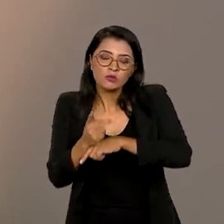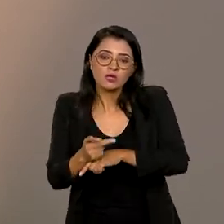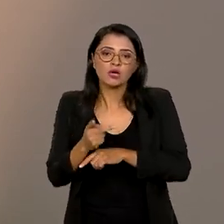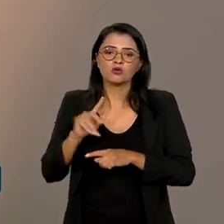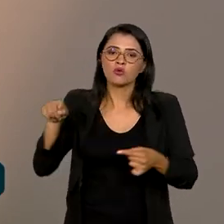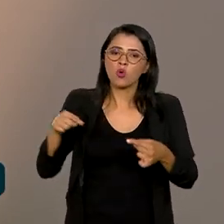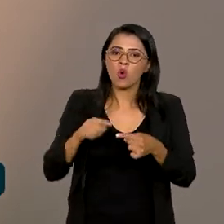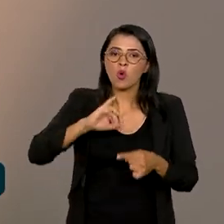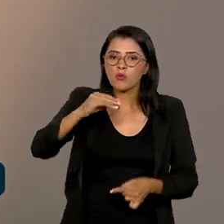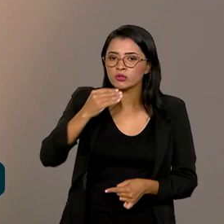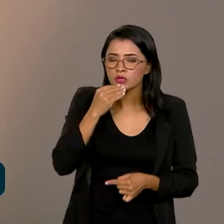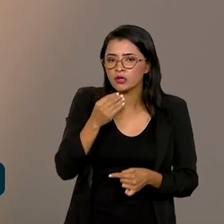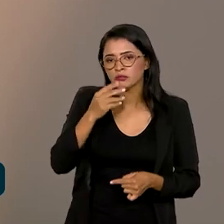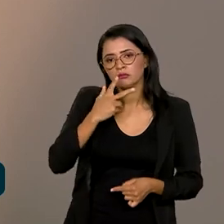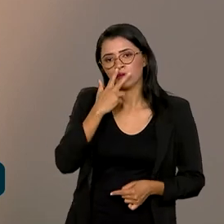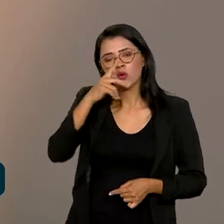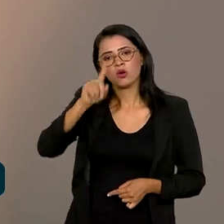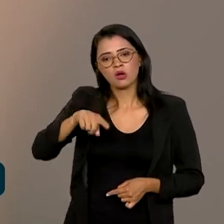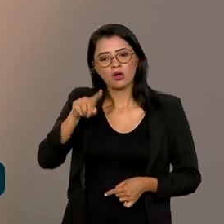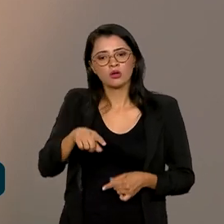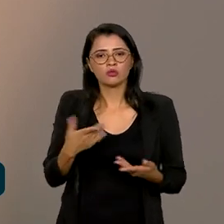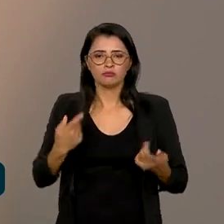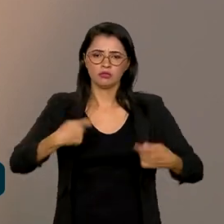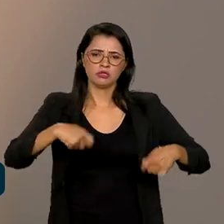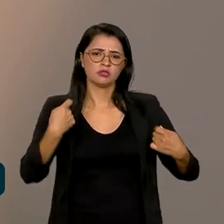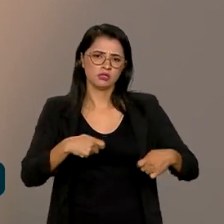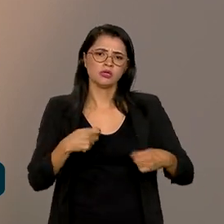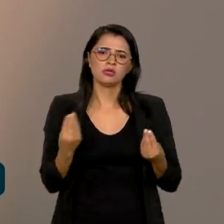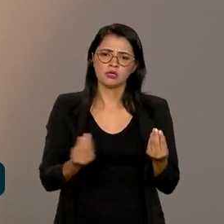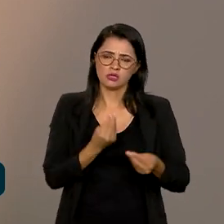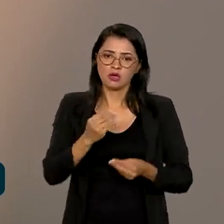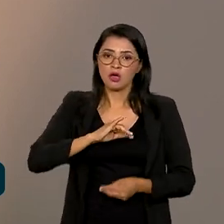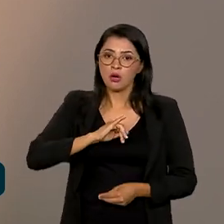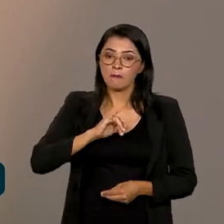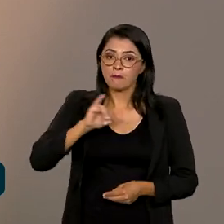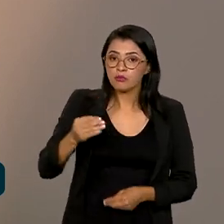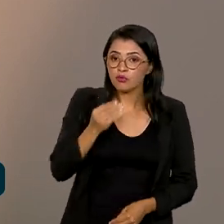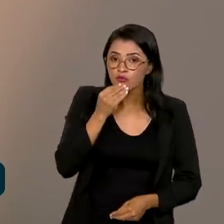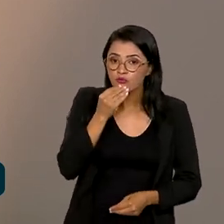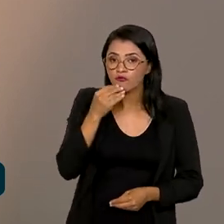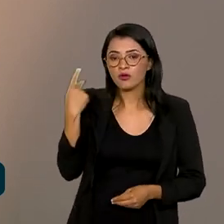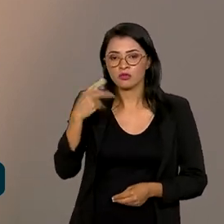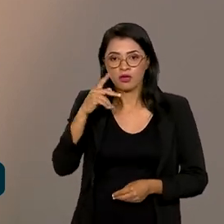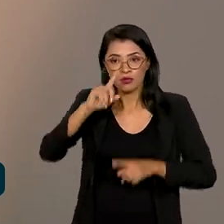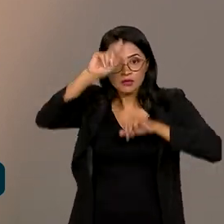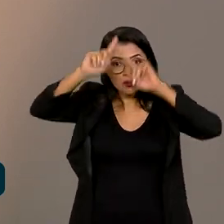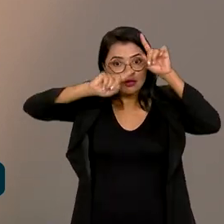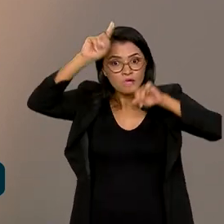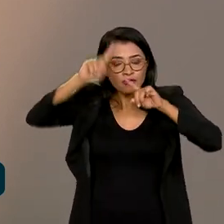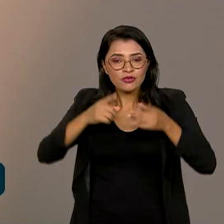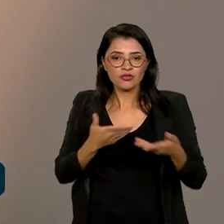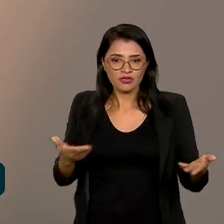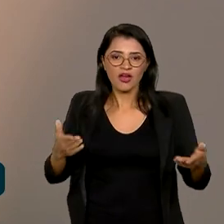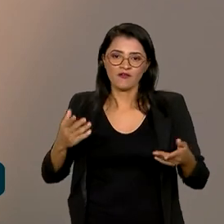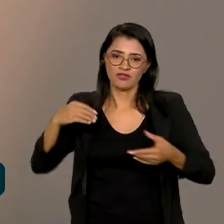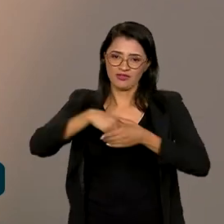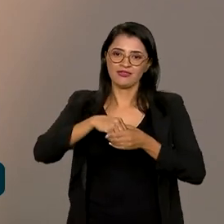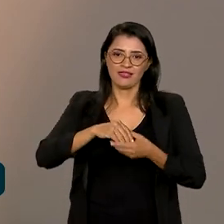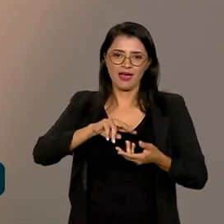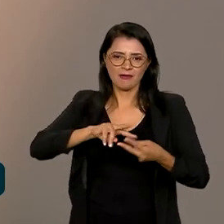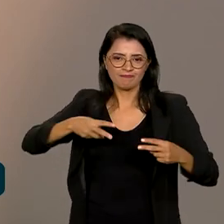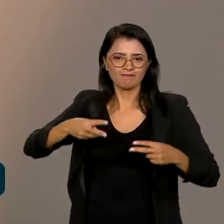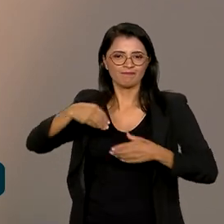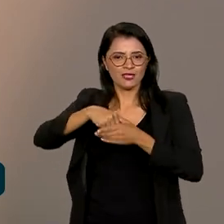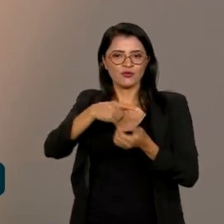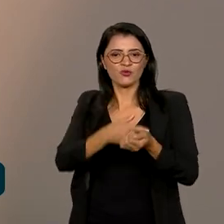oportunidades. Eu acho que o Brasil precisa realmente aproveitar essa criatividade que está no DNA do povo brasileiro,